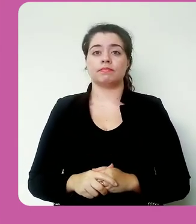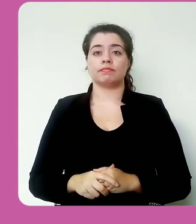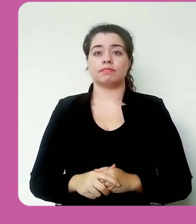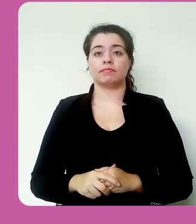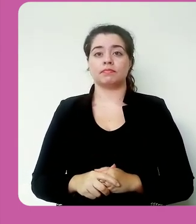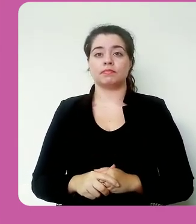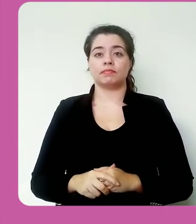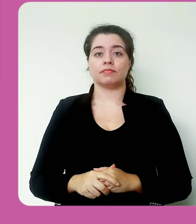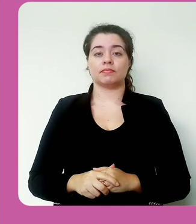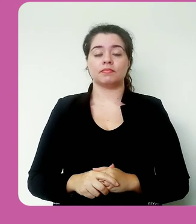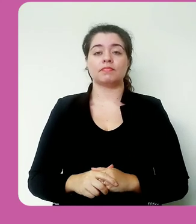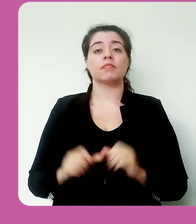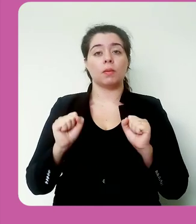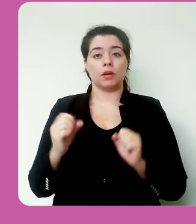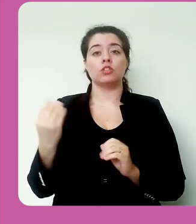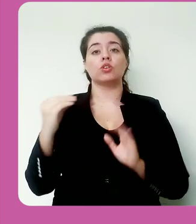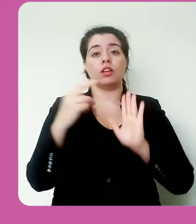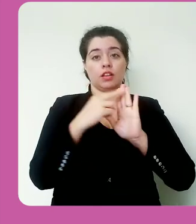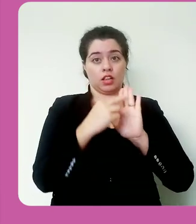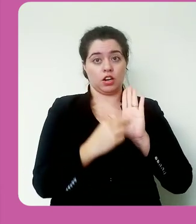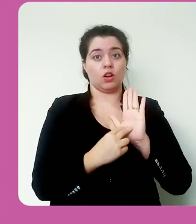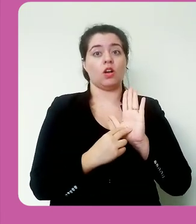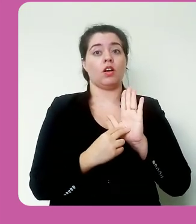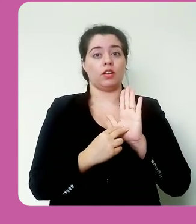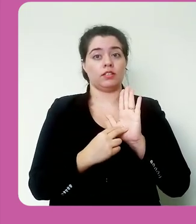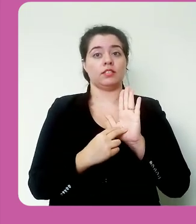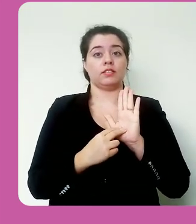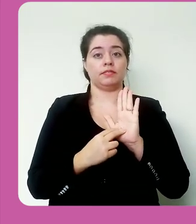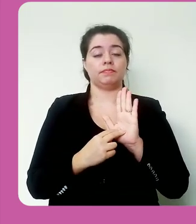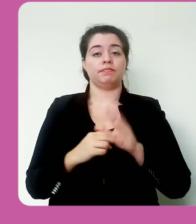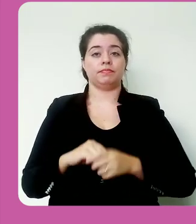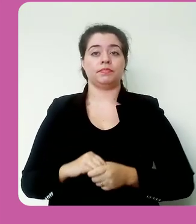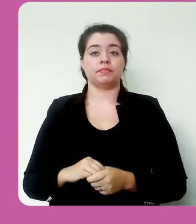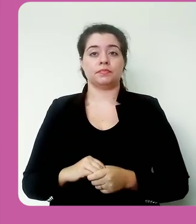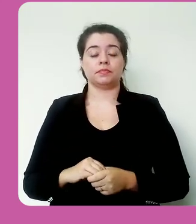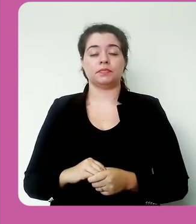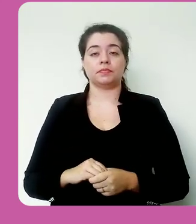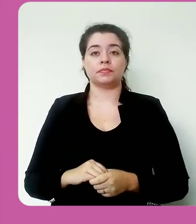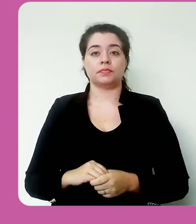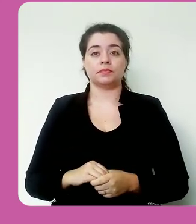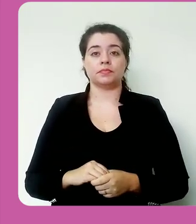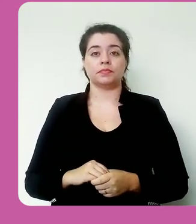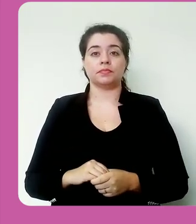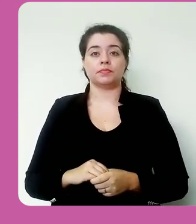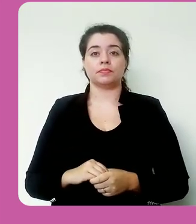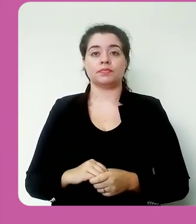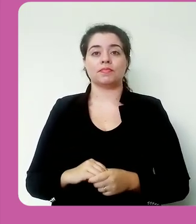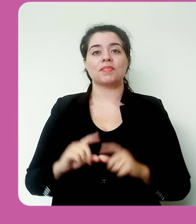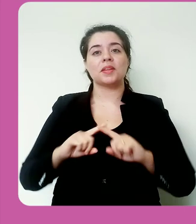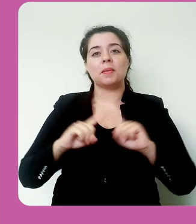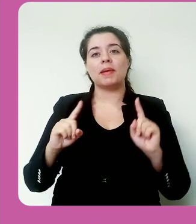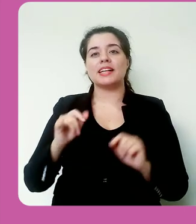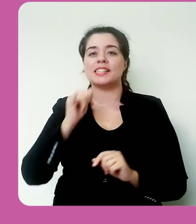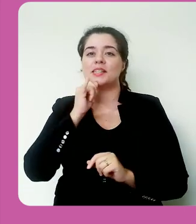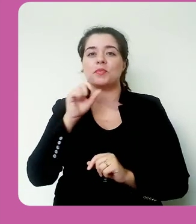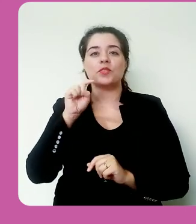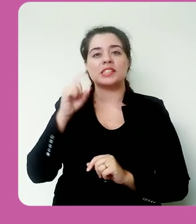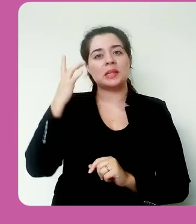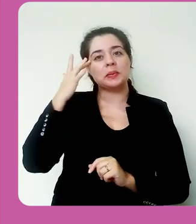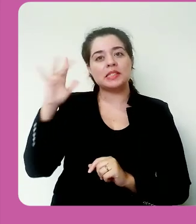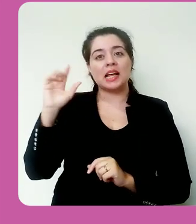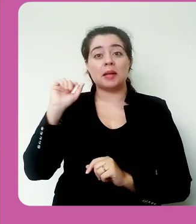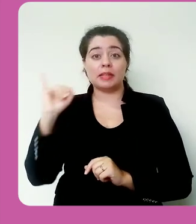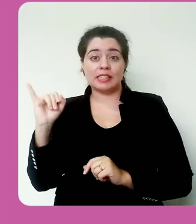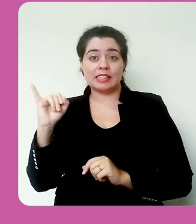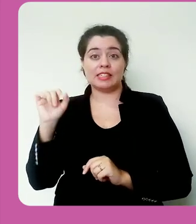eu poderia ter uma nota, e mesmo assim eu posso corrigir, mesmo que o aluno não tenha enviado a tarefa. O fato é que você não sabe